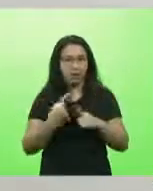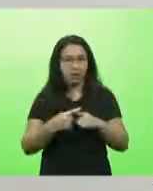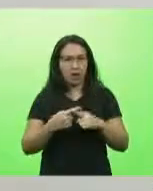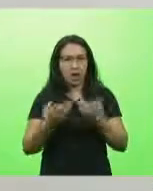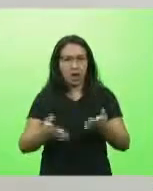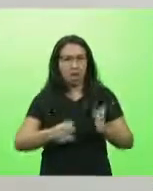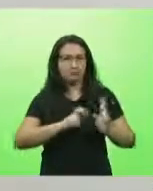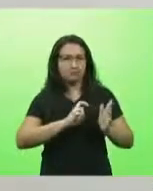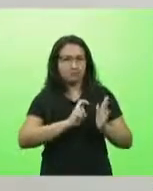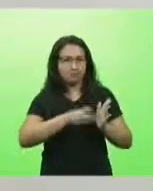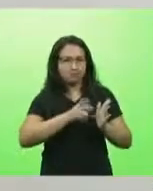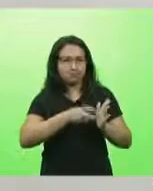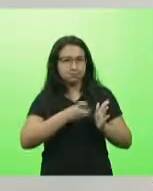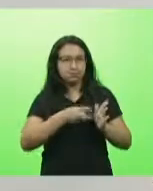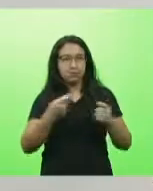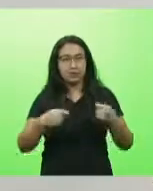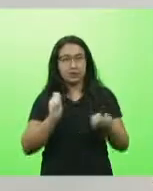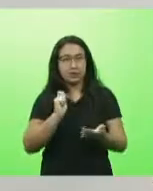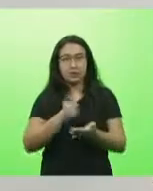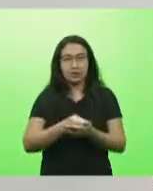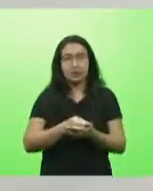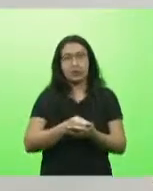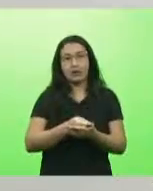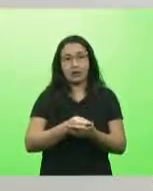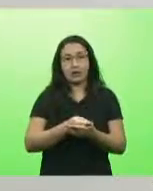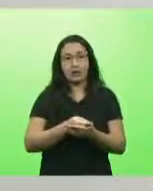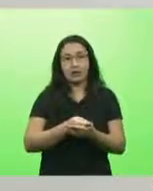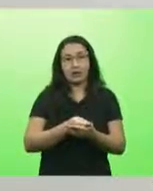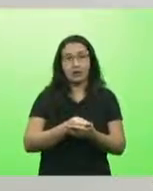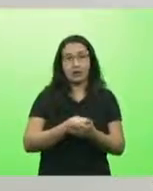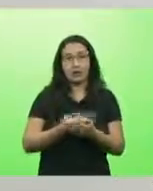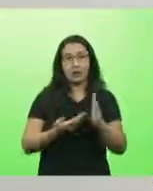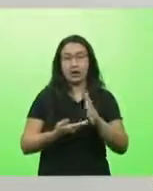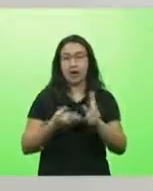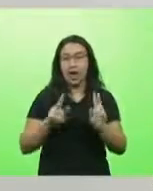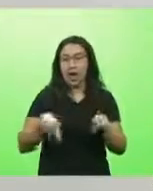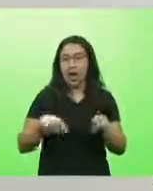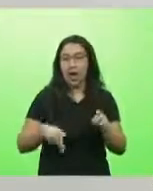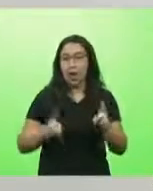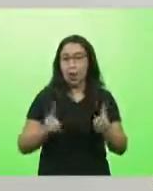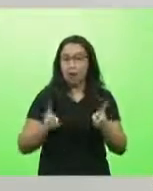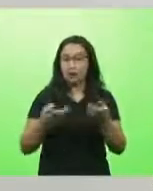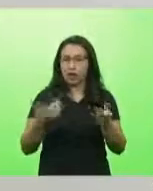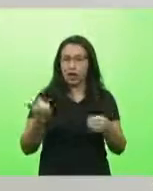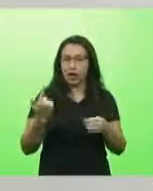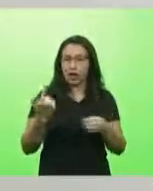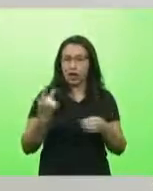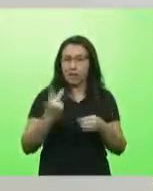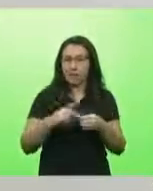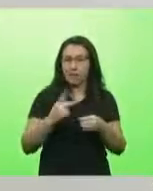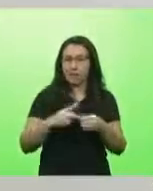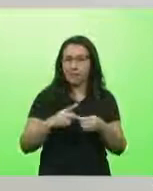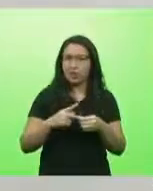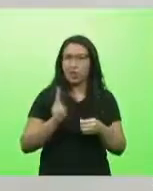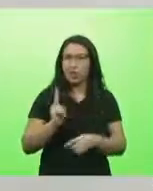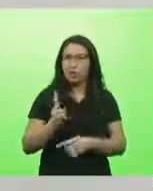não tem mais como tirar a prestação do caminhão? É para continuar a Petrobras ter lucro de 60